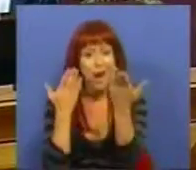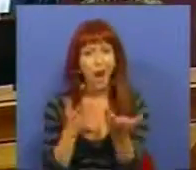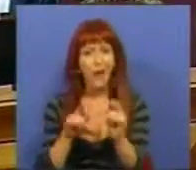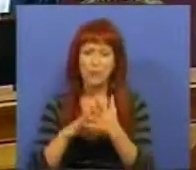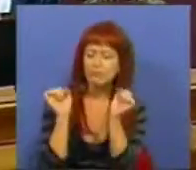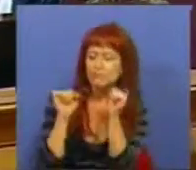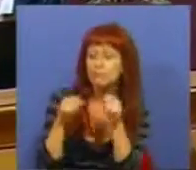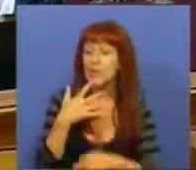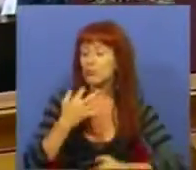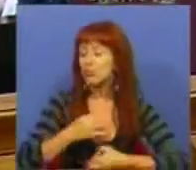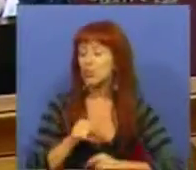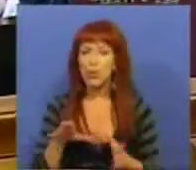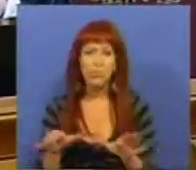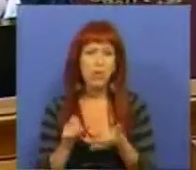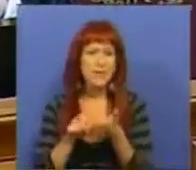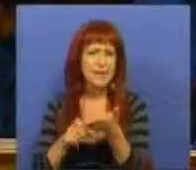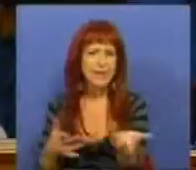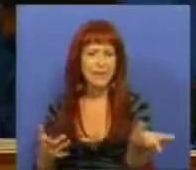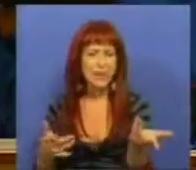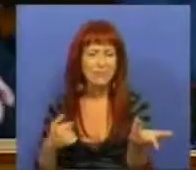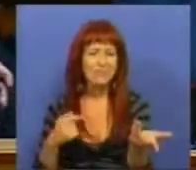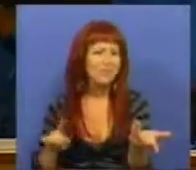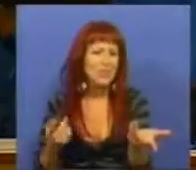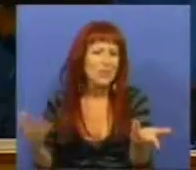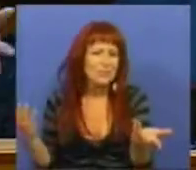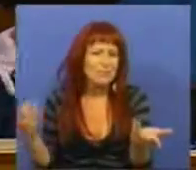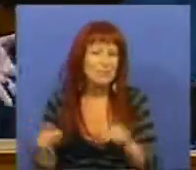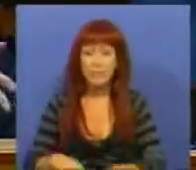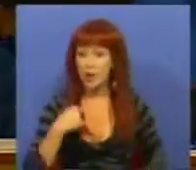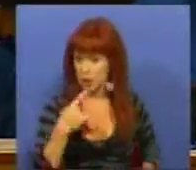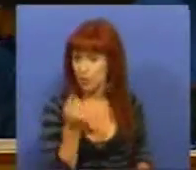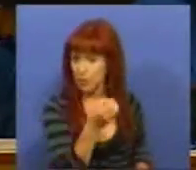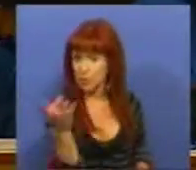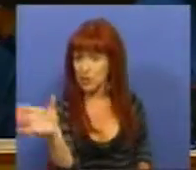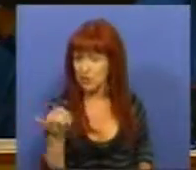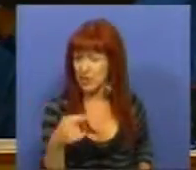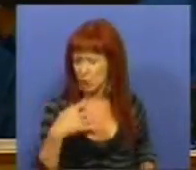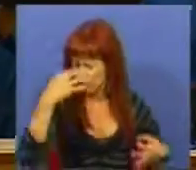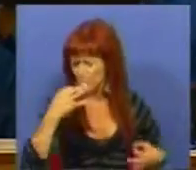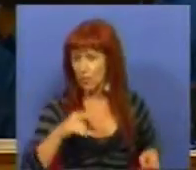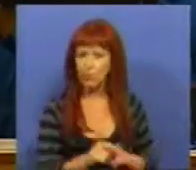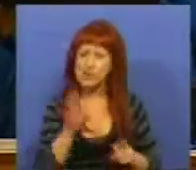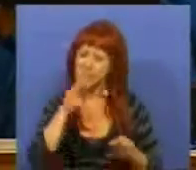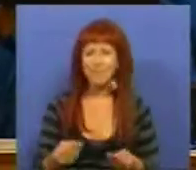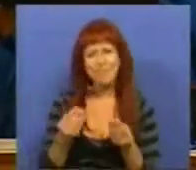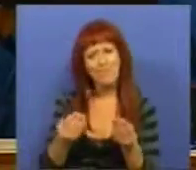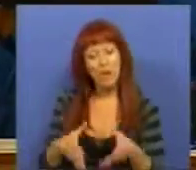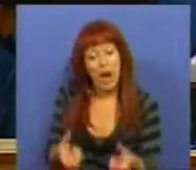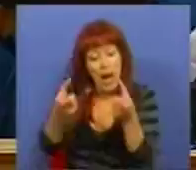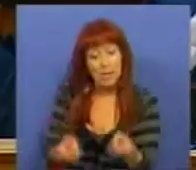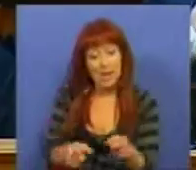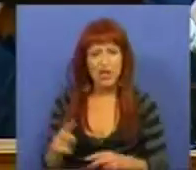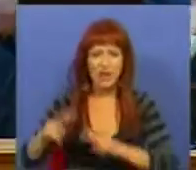este o acordo absoluto do Bloco Central. Não seria, aliás, pergunto-vos, mais honesto, se entregassem a pasta